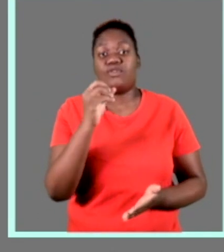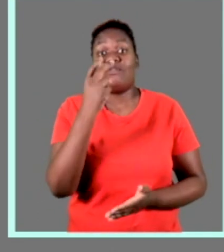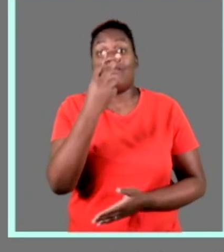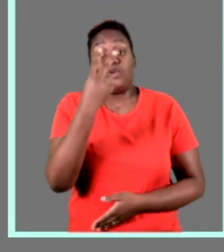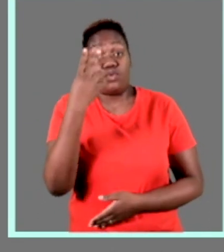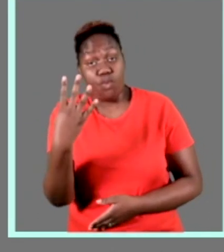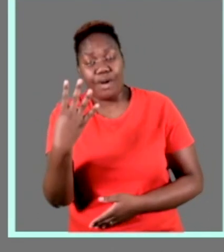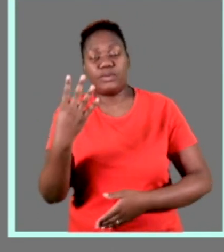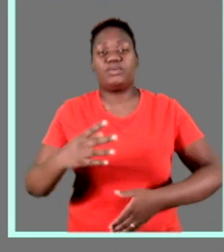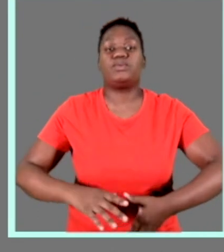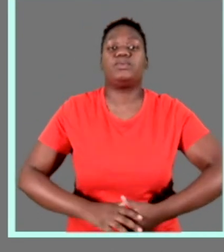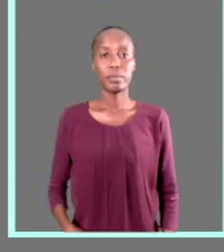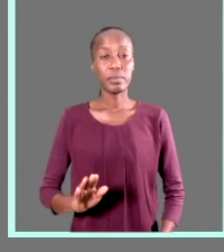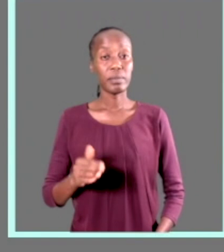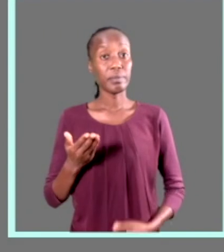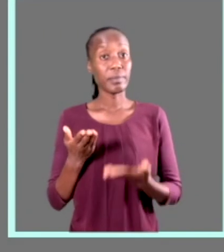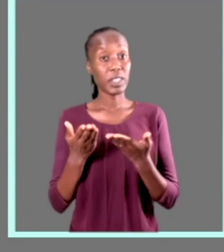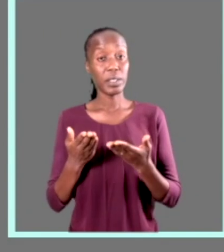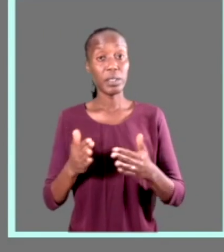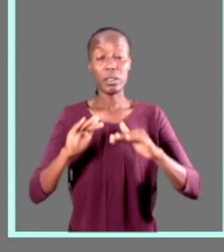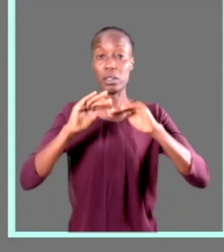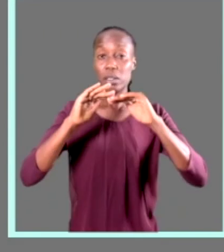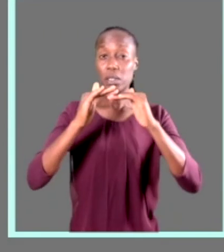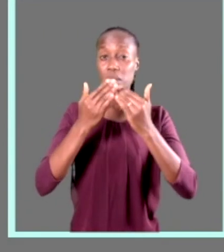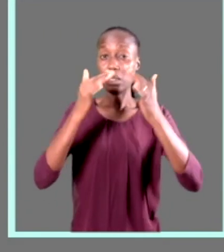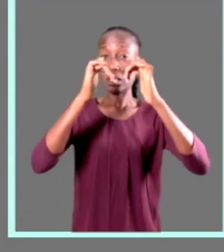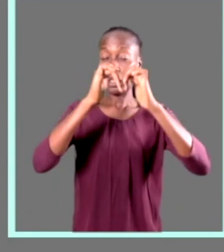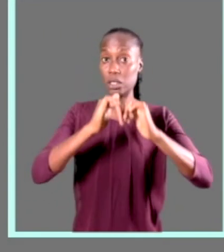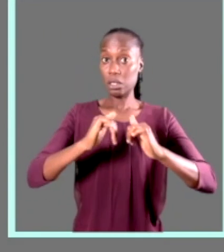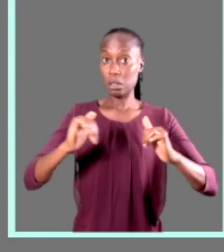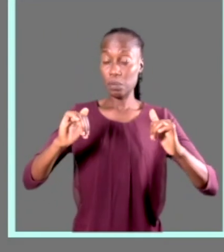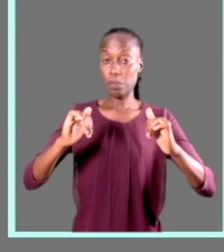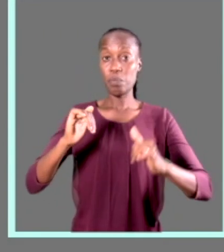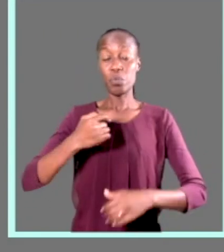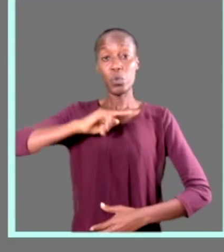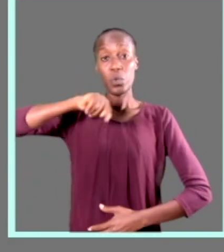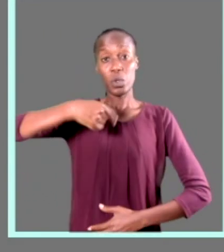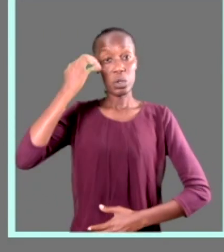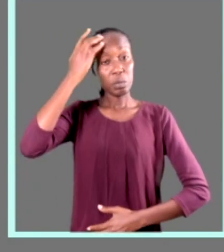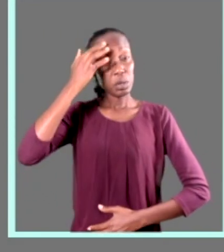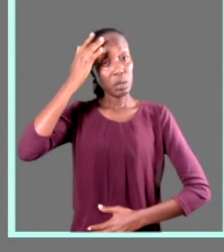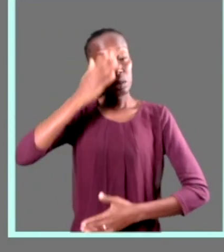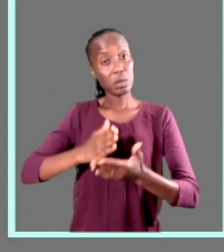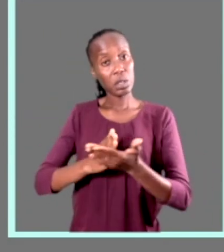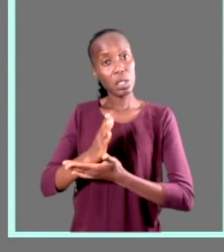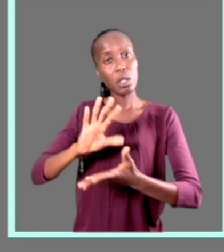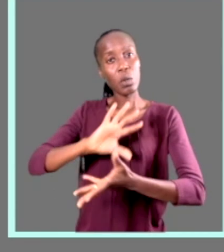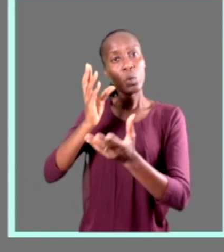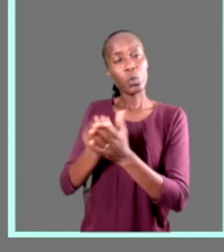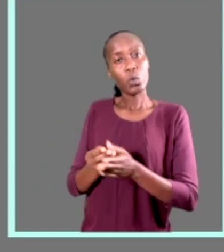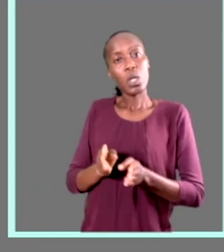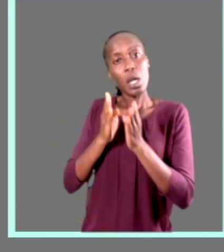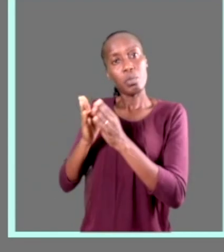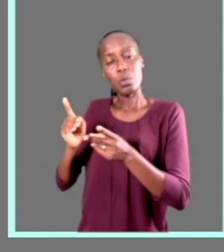2024. Este é um dia especial, pois faz-nos pensar no direito de todos os